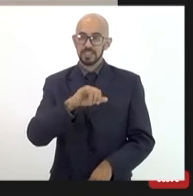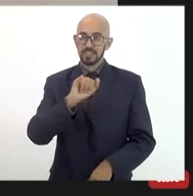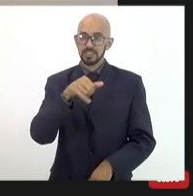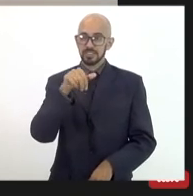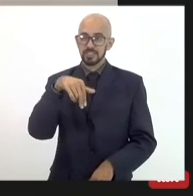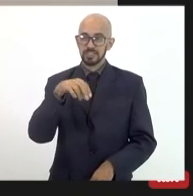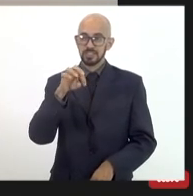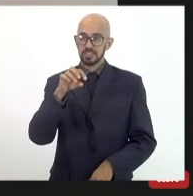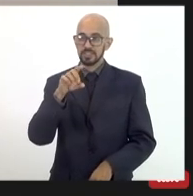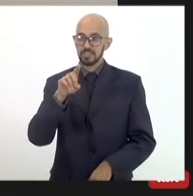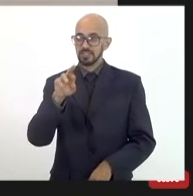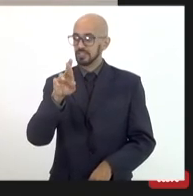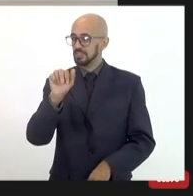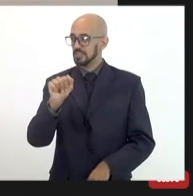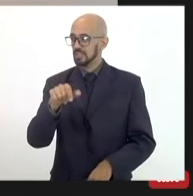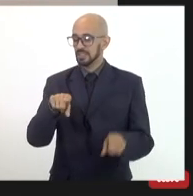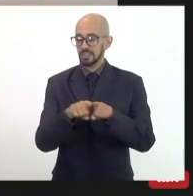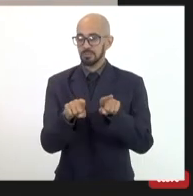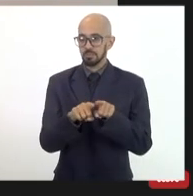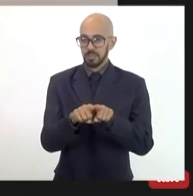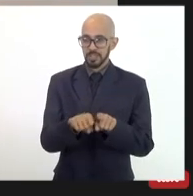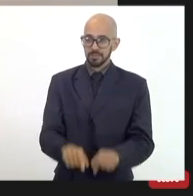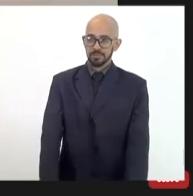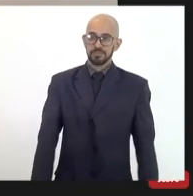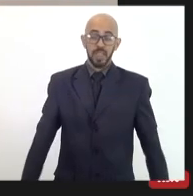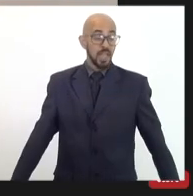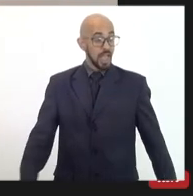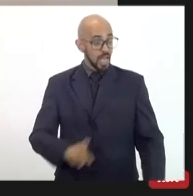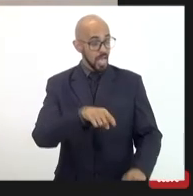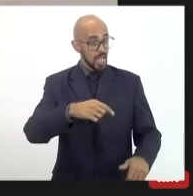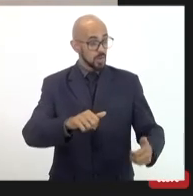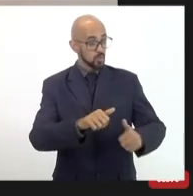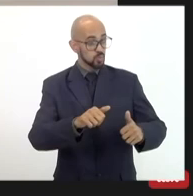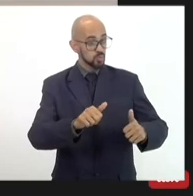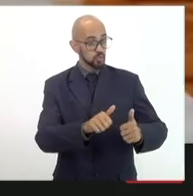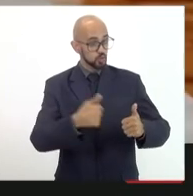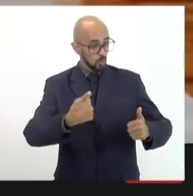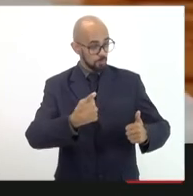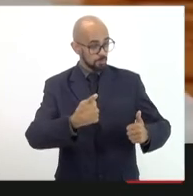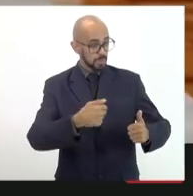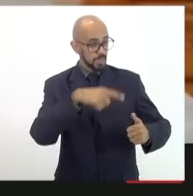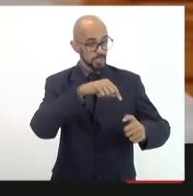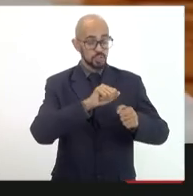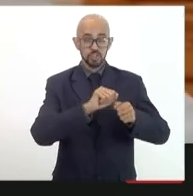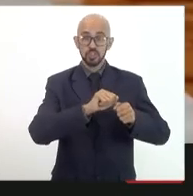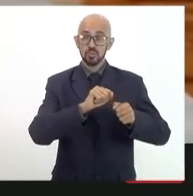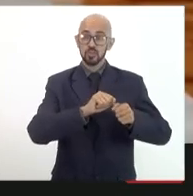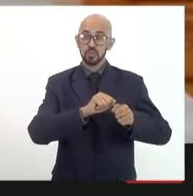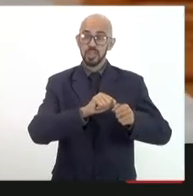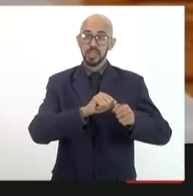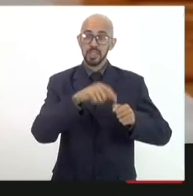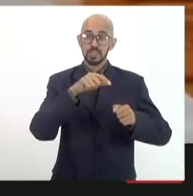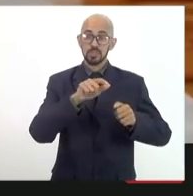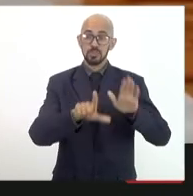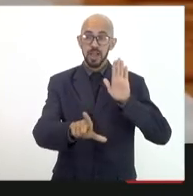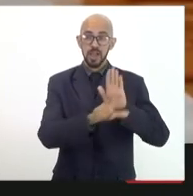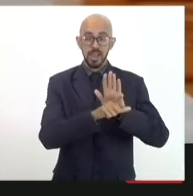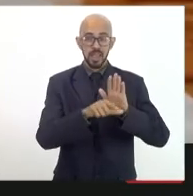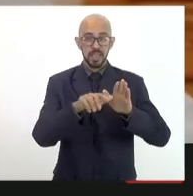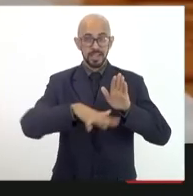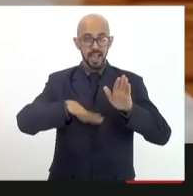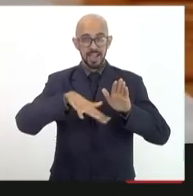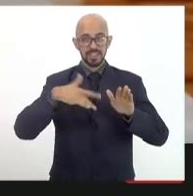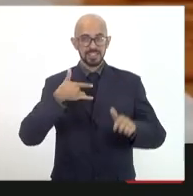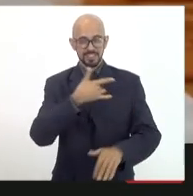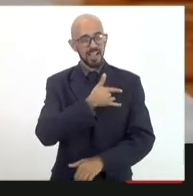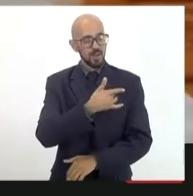e foi numa num chopinho que nós fizemos uma legislação aqui em relação a área da saúde vamos ver se